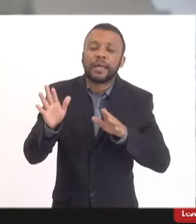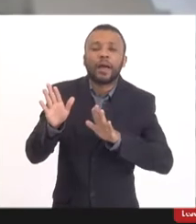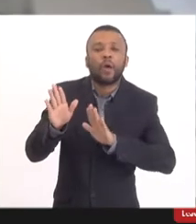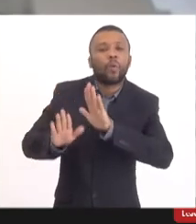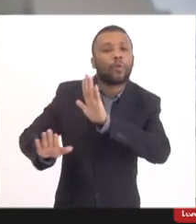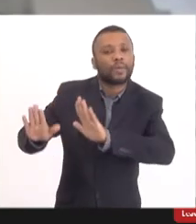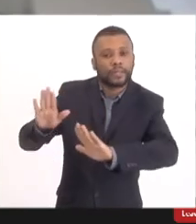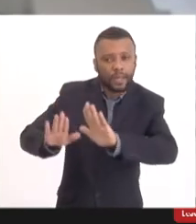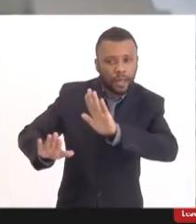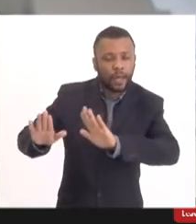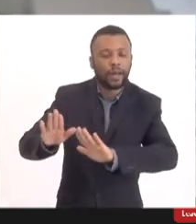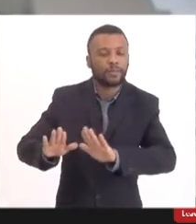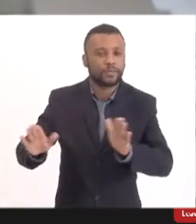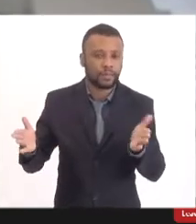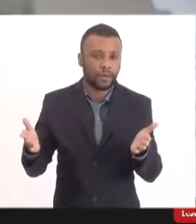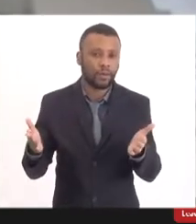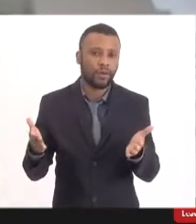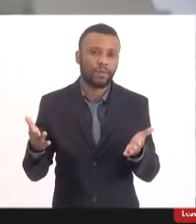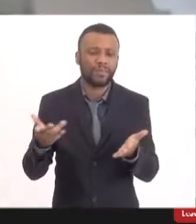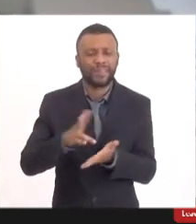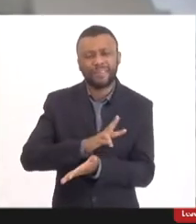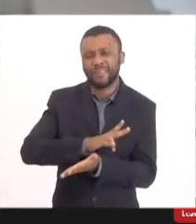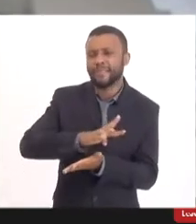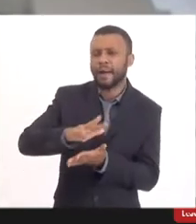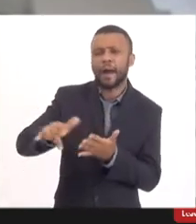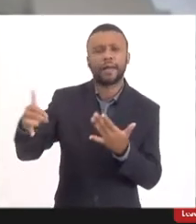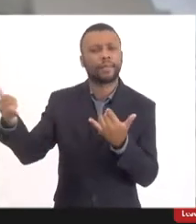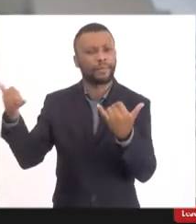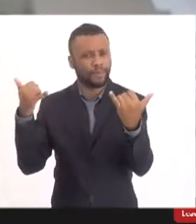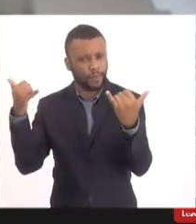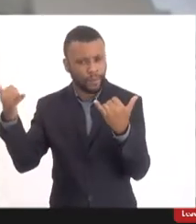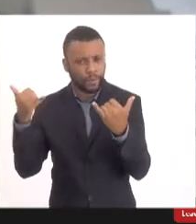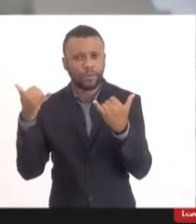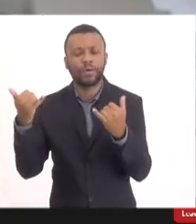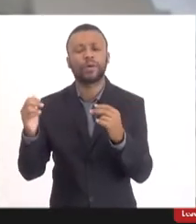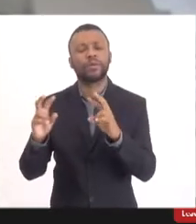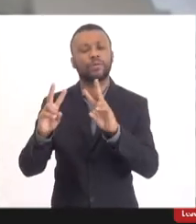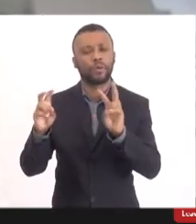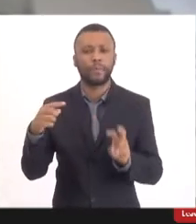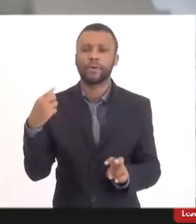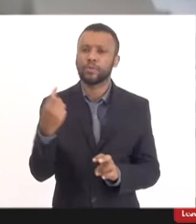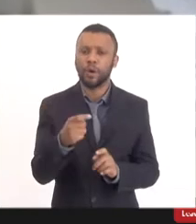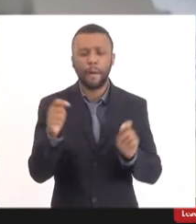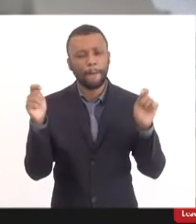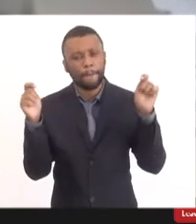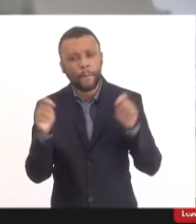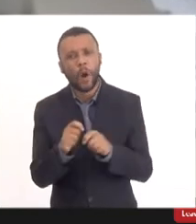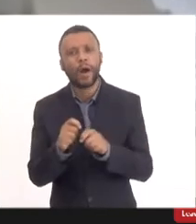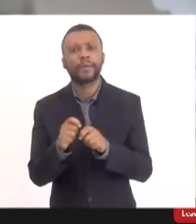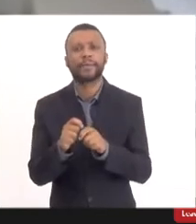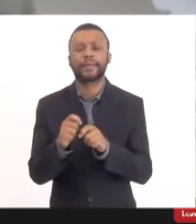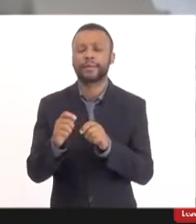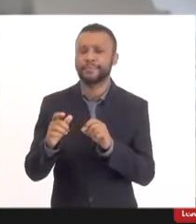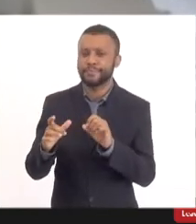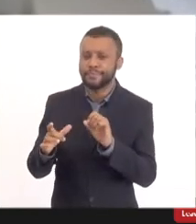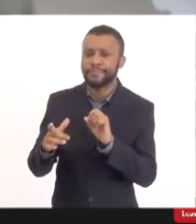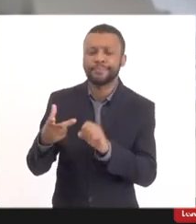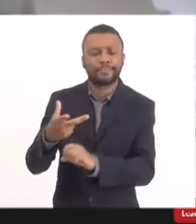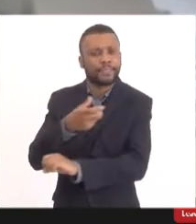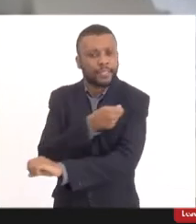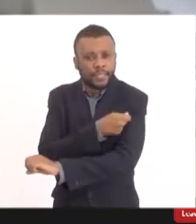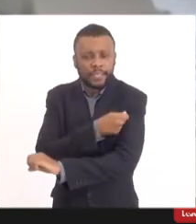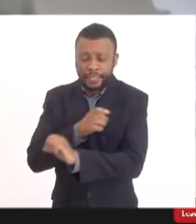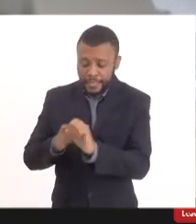os pais devem estar munidos de inúmeras informações para que possam, então, decidir de forma segura, consciente e